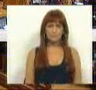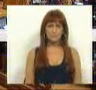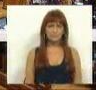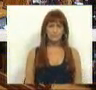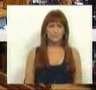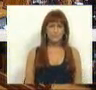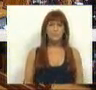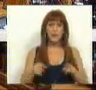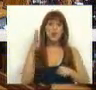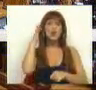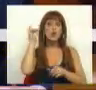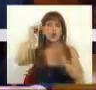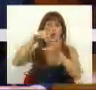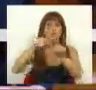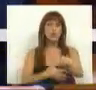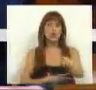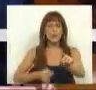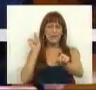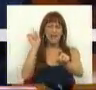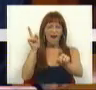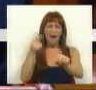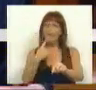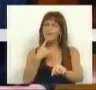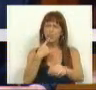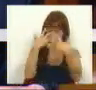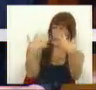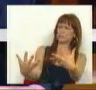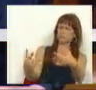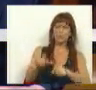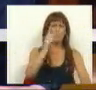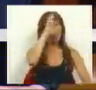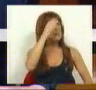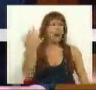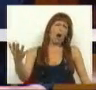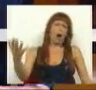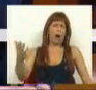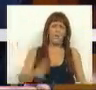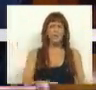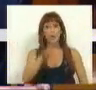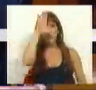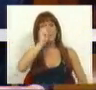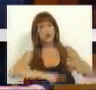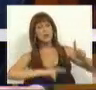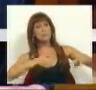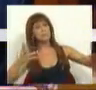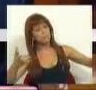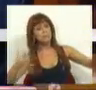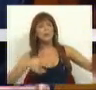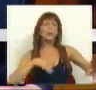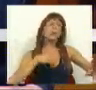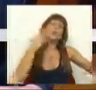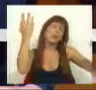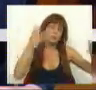E estão nos números do desemprego que tanto surpreendem o Primeiro Ministro e que o Ministro das Finanças,